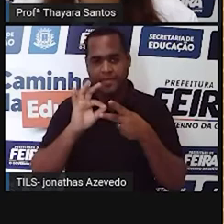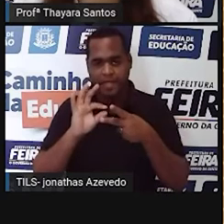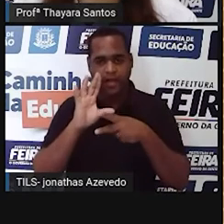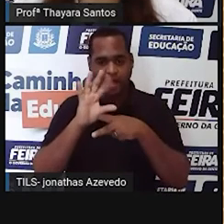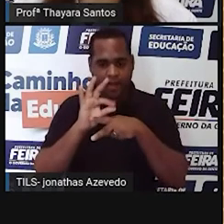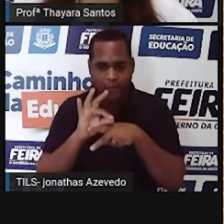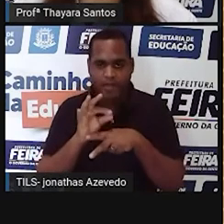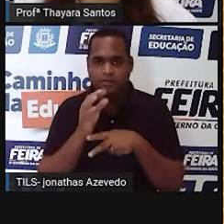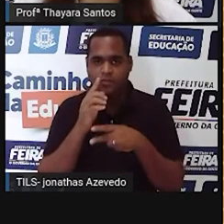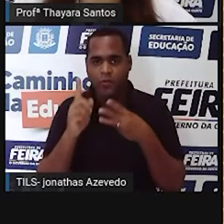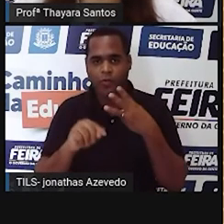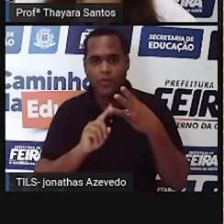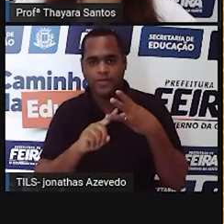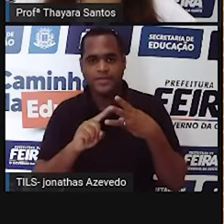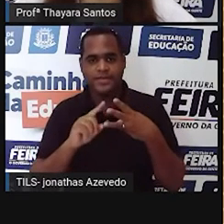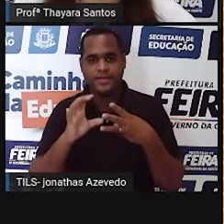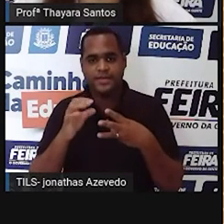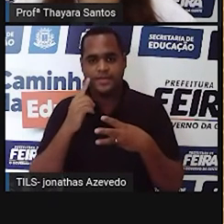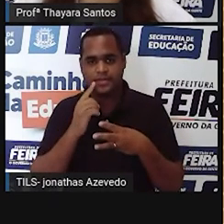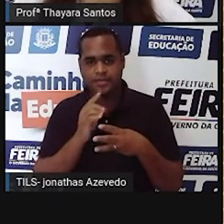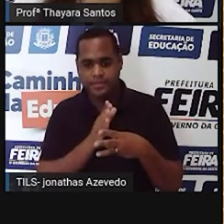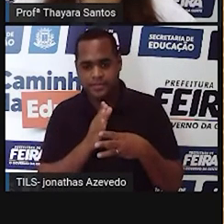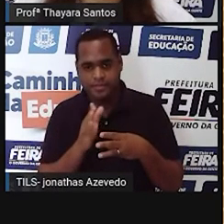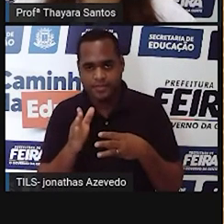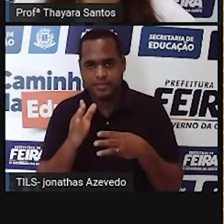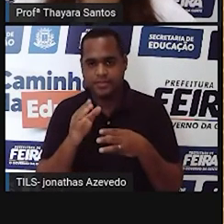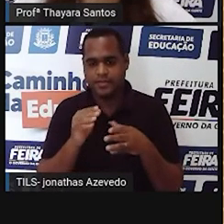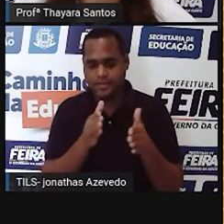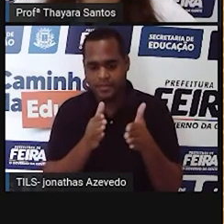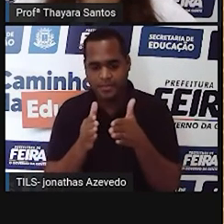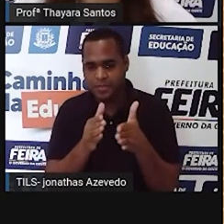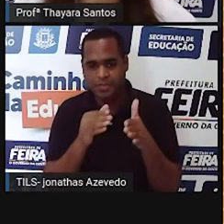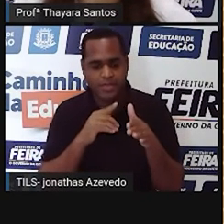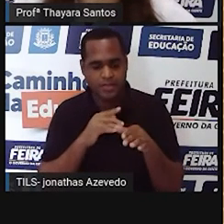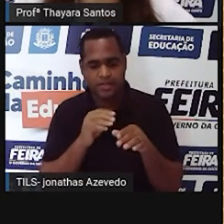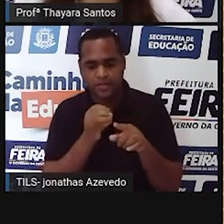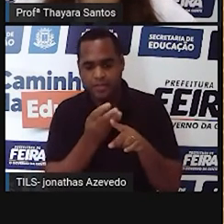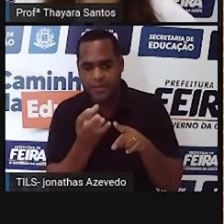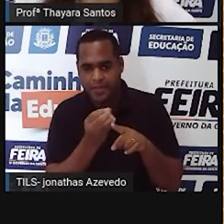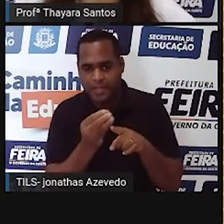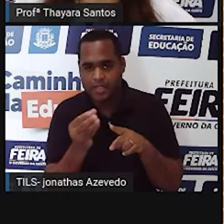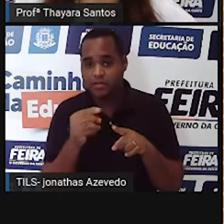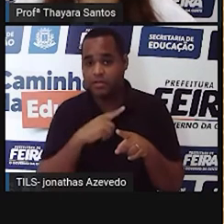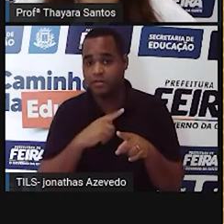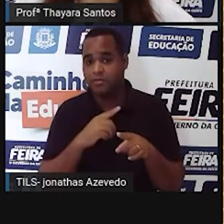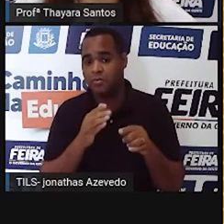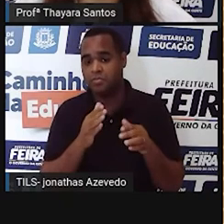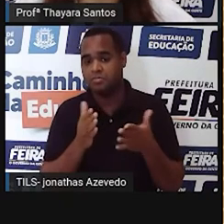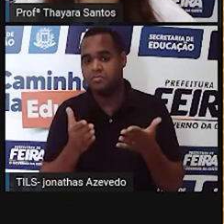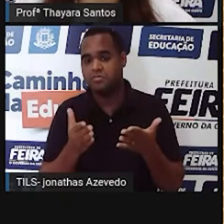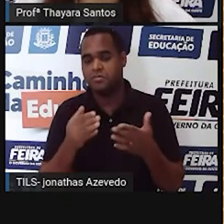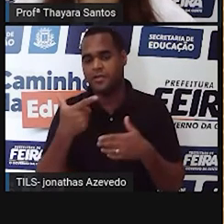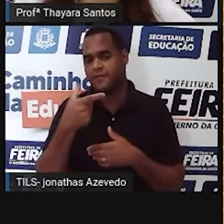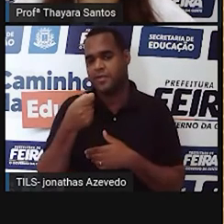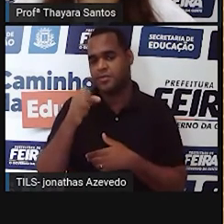Ou letra C, conduzir o espermatozoide até a uretra. 20 segundos aí para vocês.